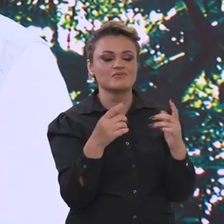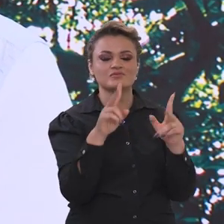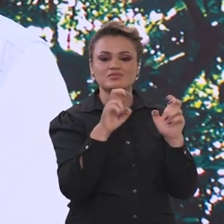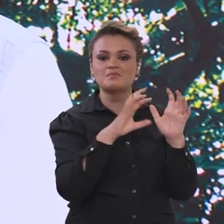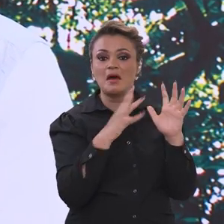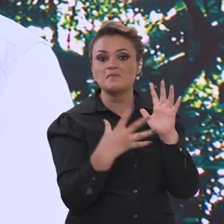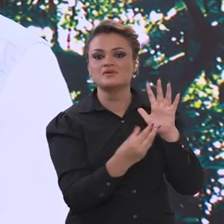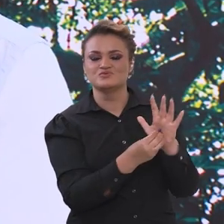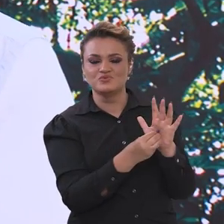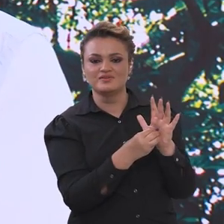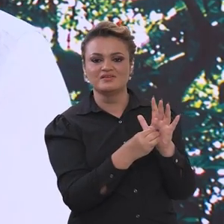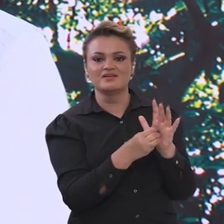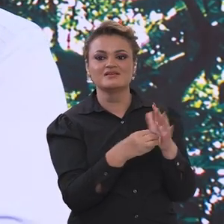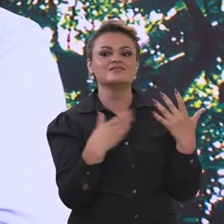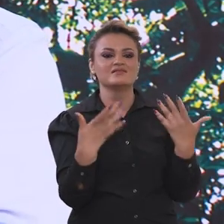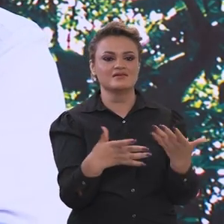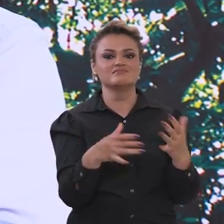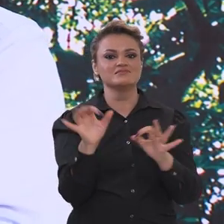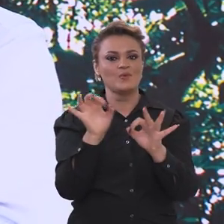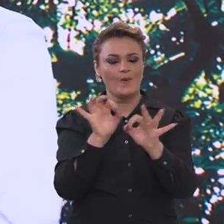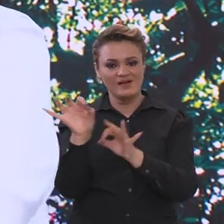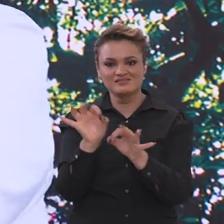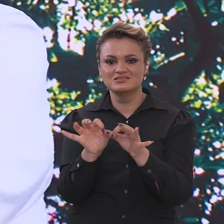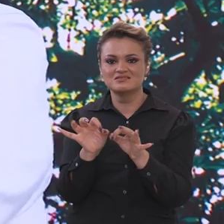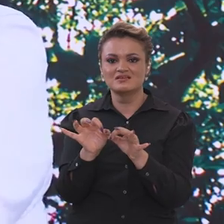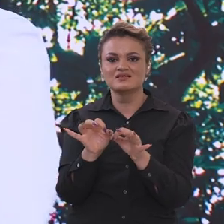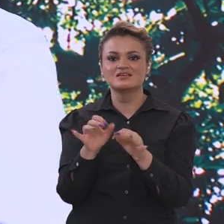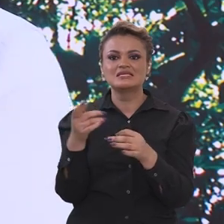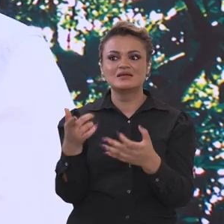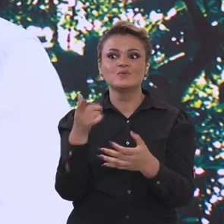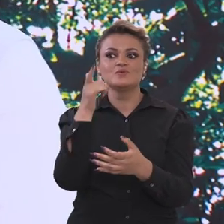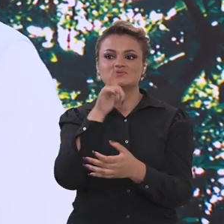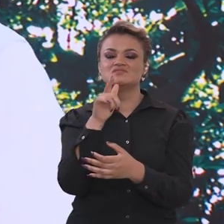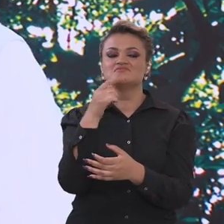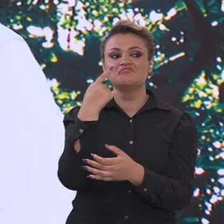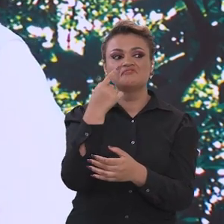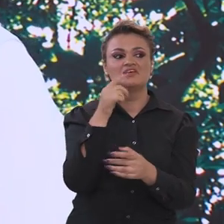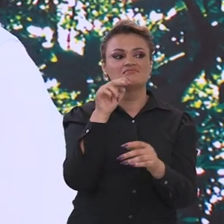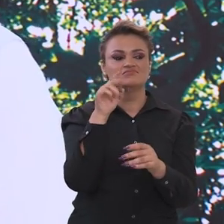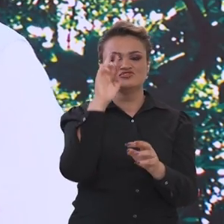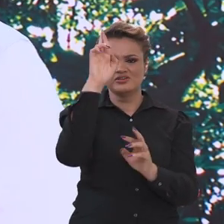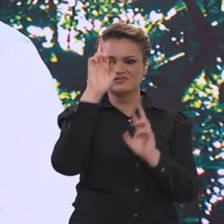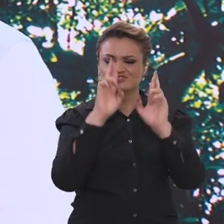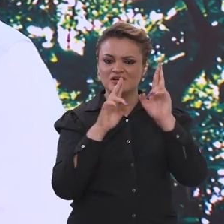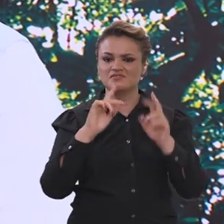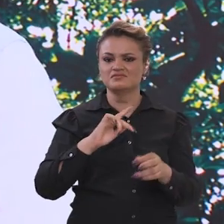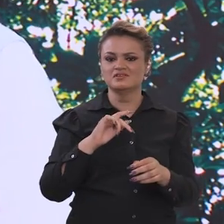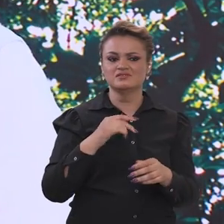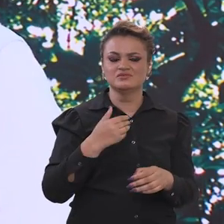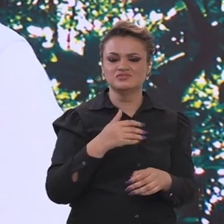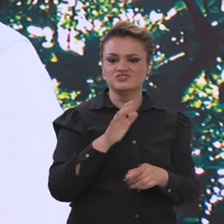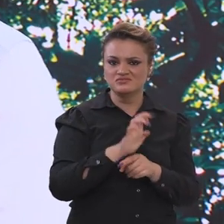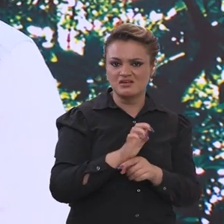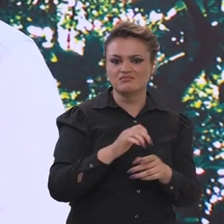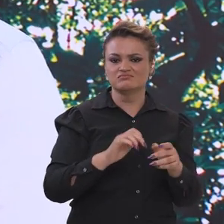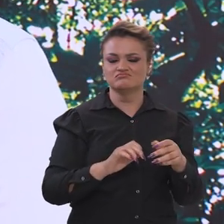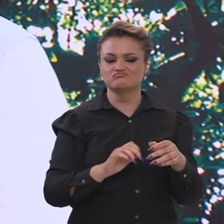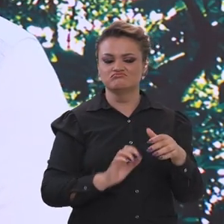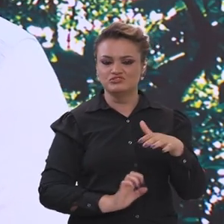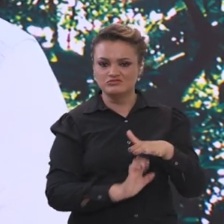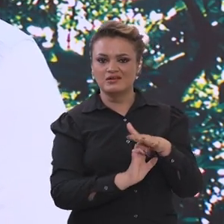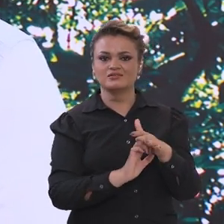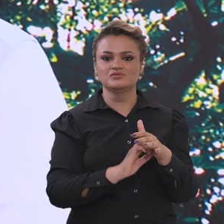Amazônia, que pudesse esse diálogo ser ouvido pelos chefes de Estado, os chefes de governo